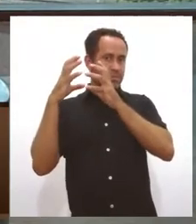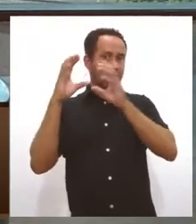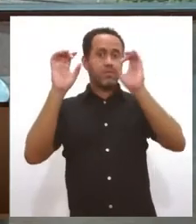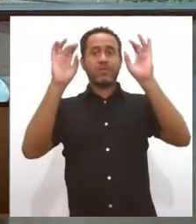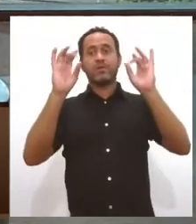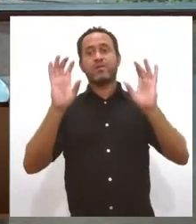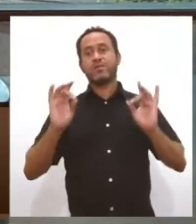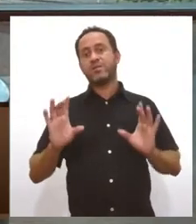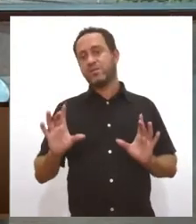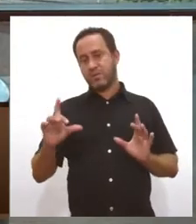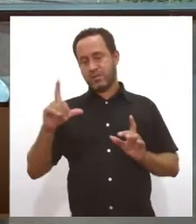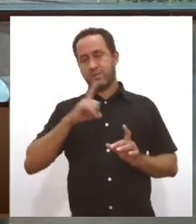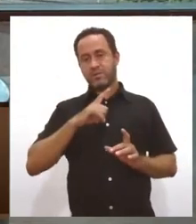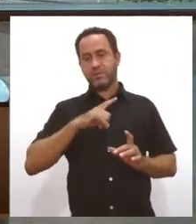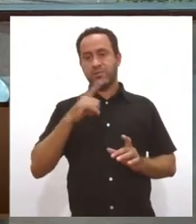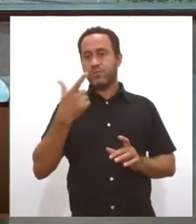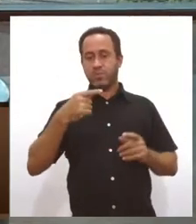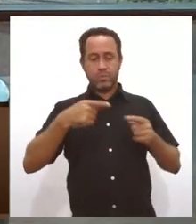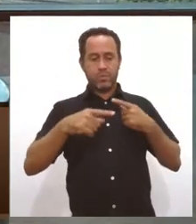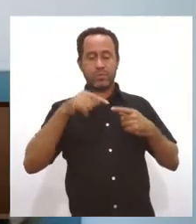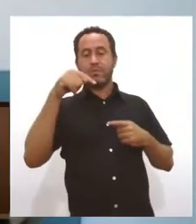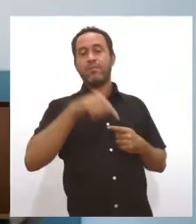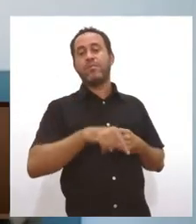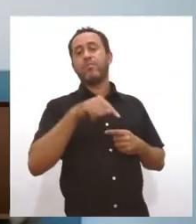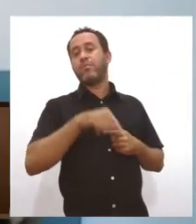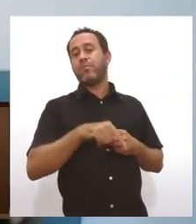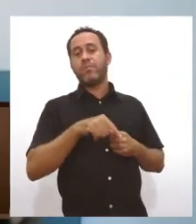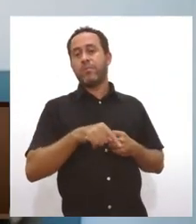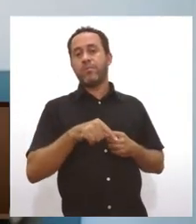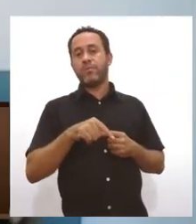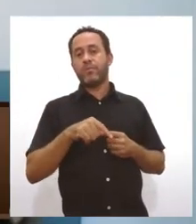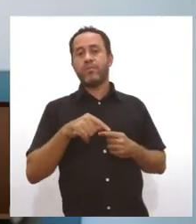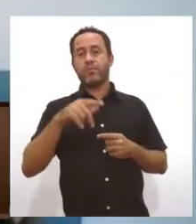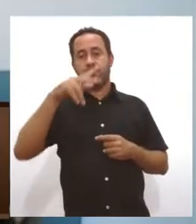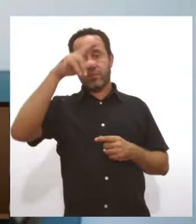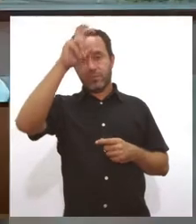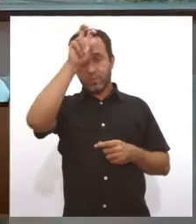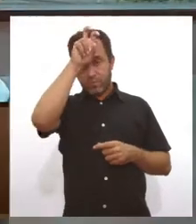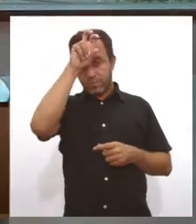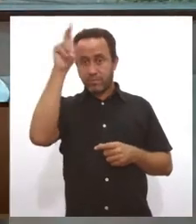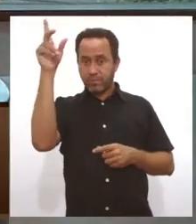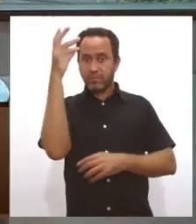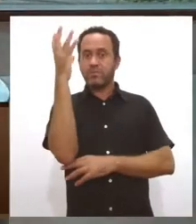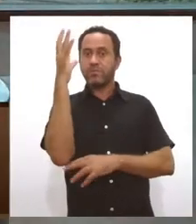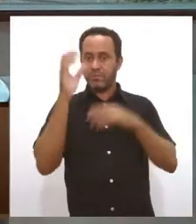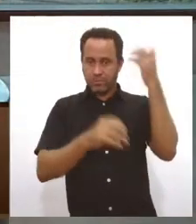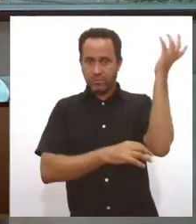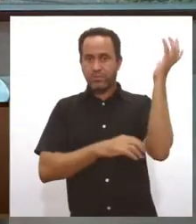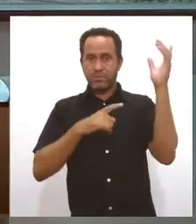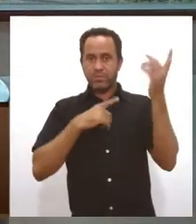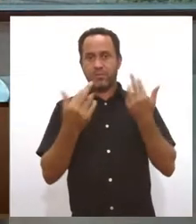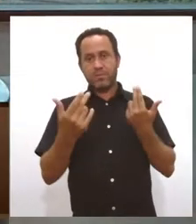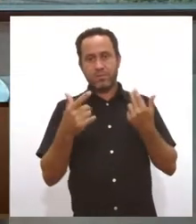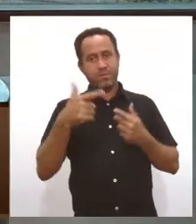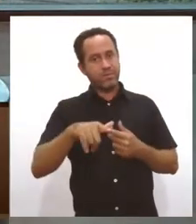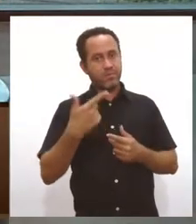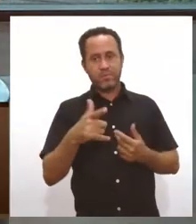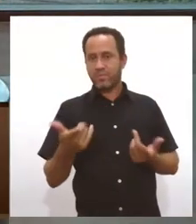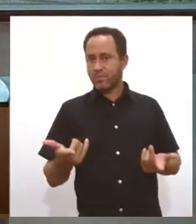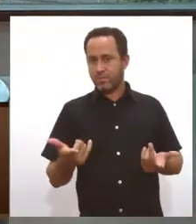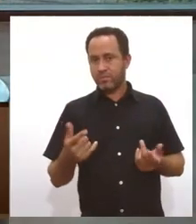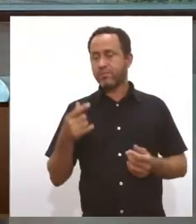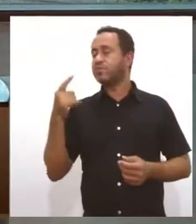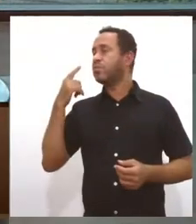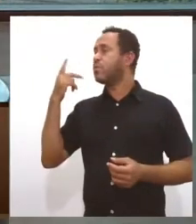Você plantar algo que não é daquela região que traz problemas gigantescos. Agora, doutora Luciana, como é que a senhora avalia